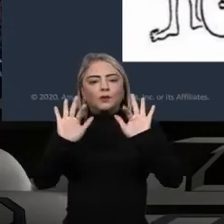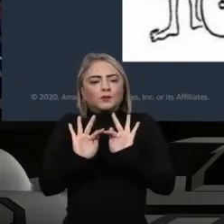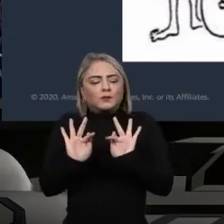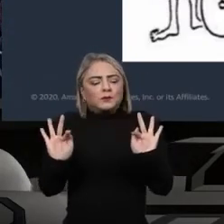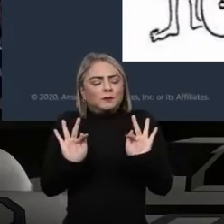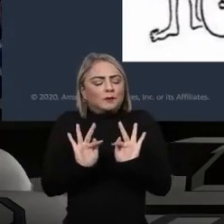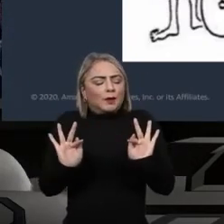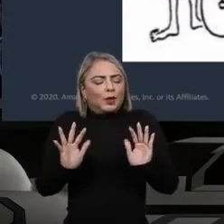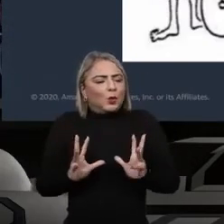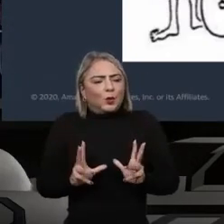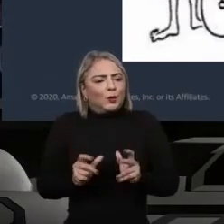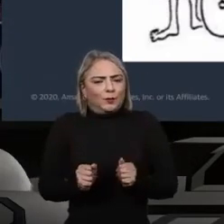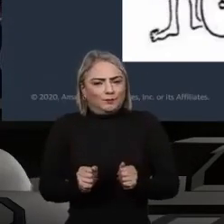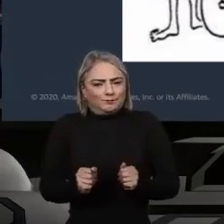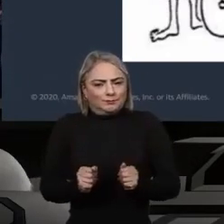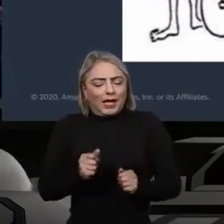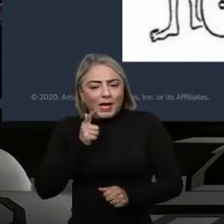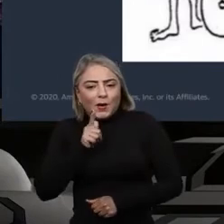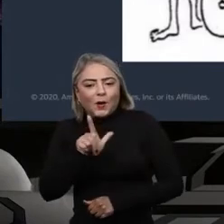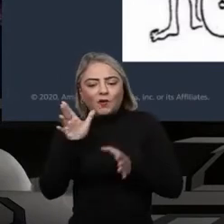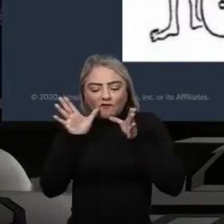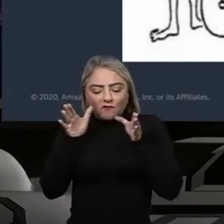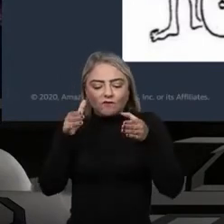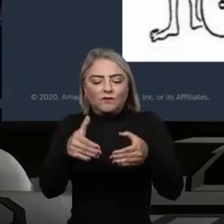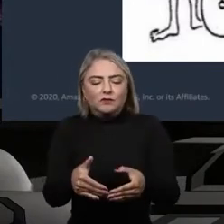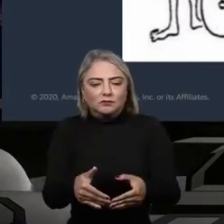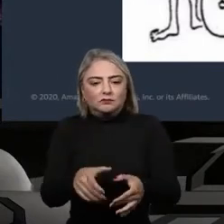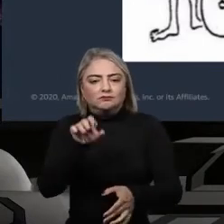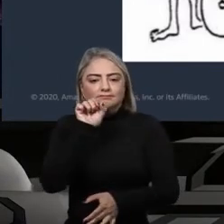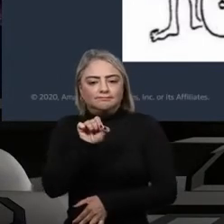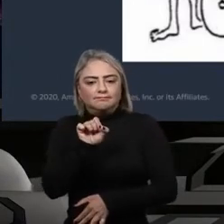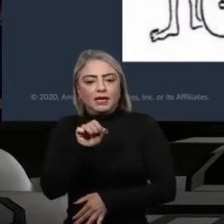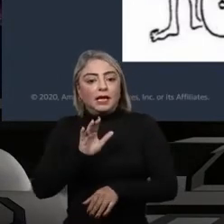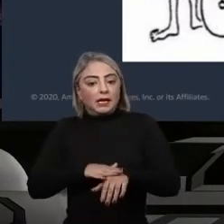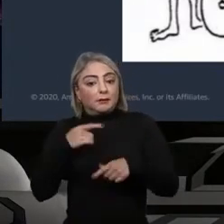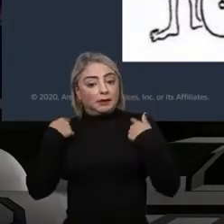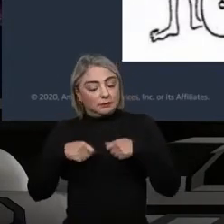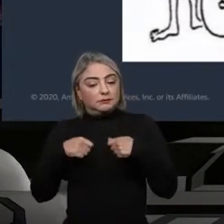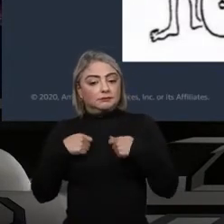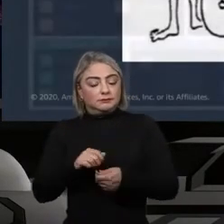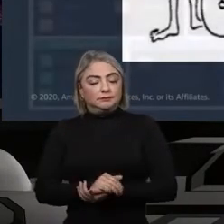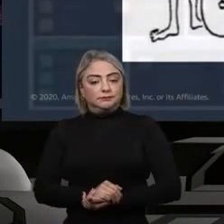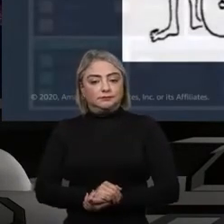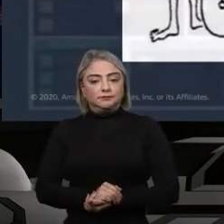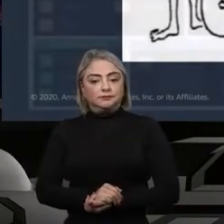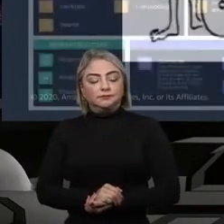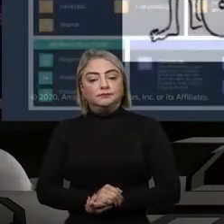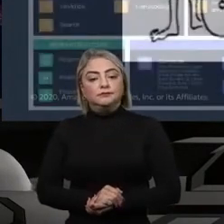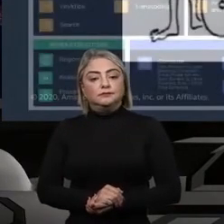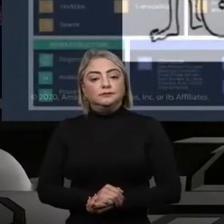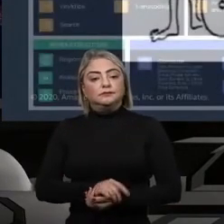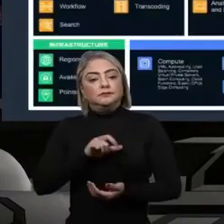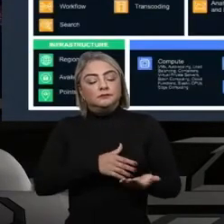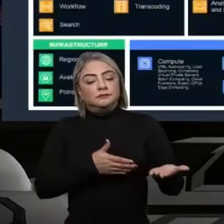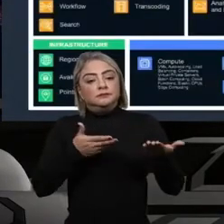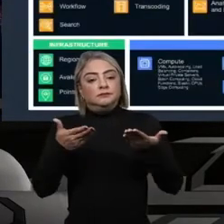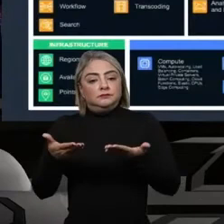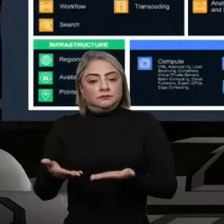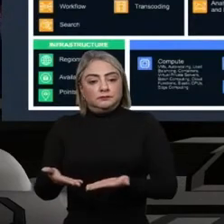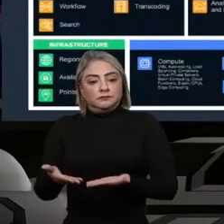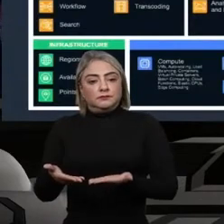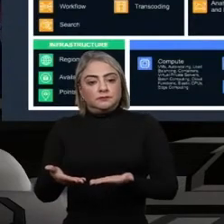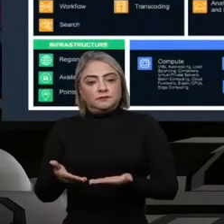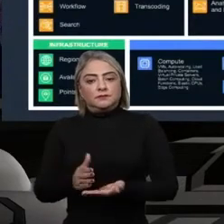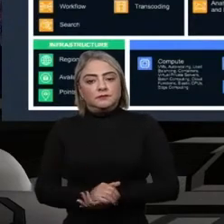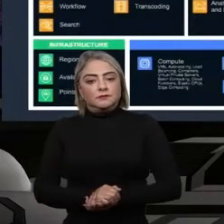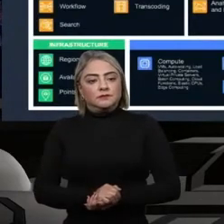tudo isso e você consegue focar justamente naquilo que você mais precisa. E aí, aqui eu trago um